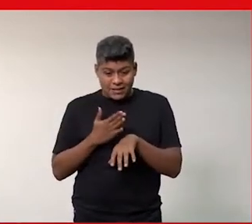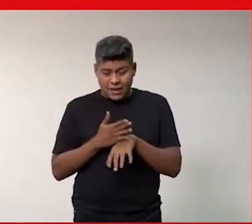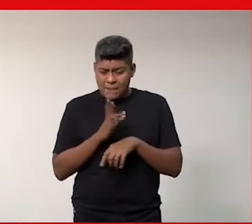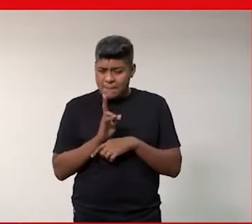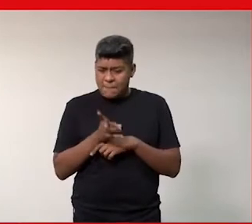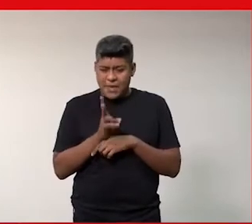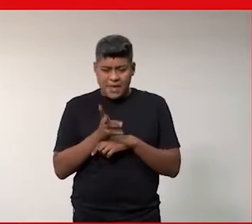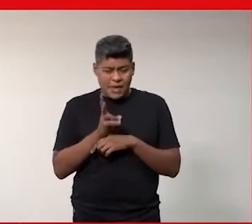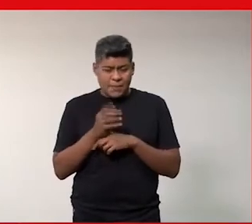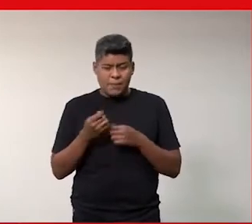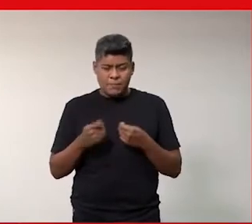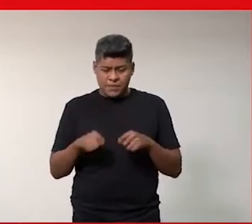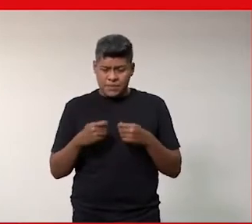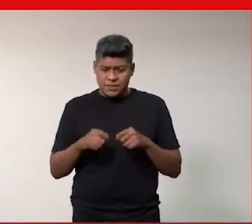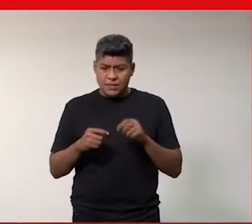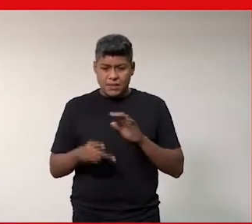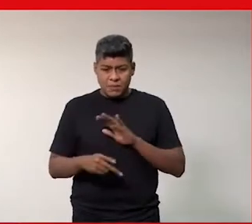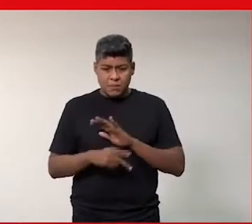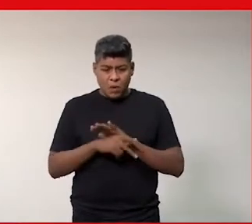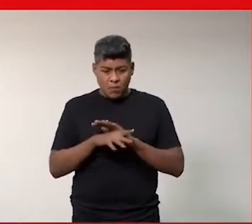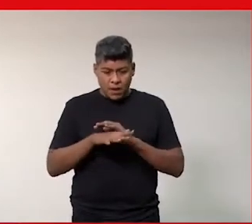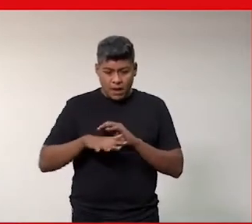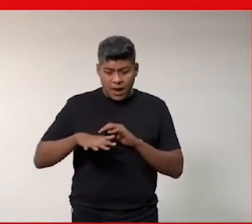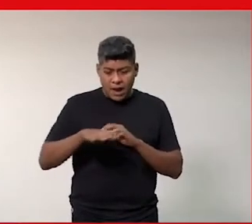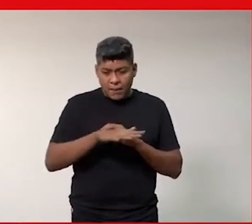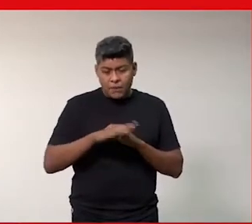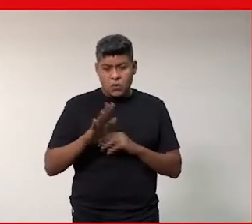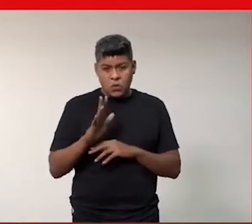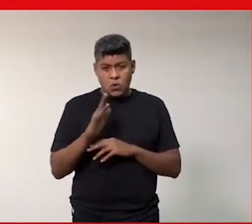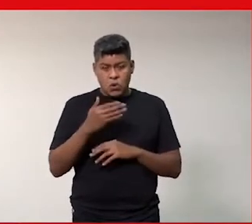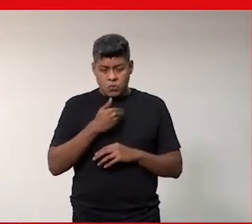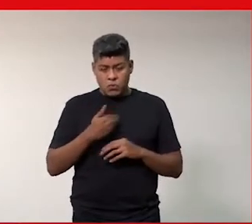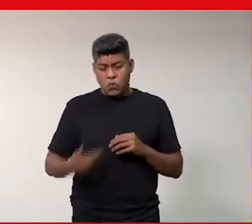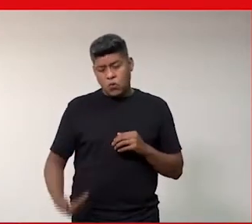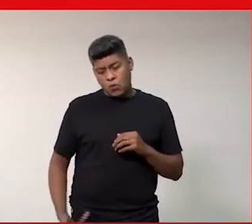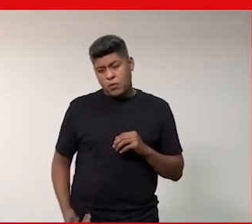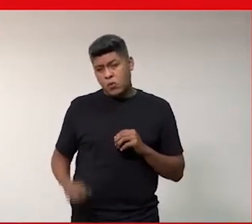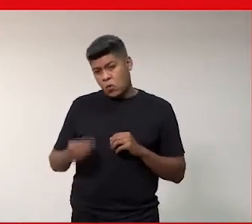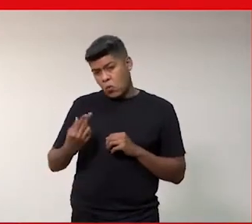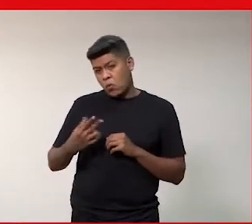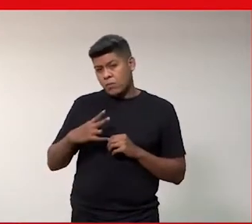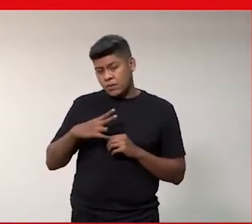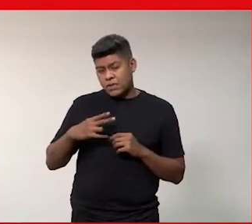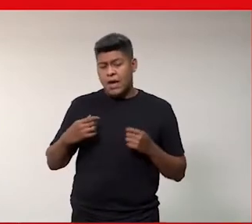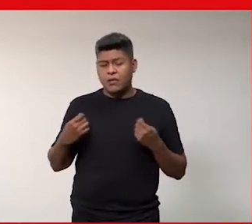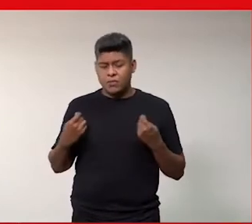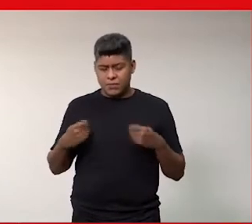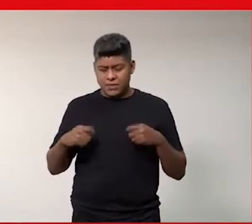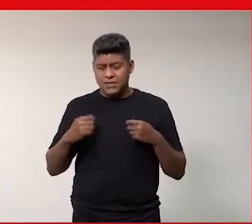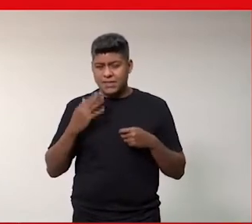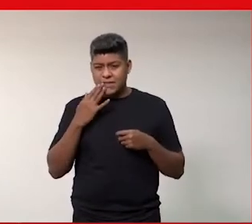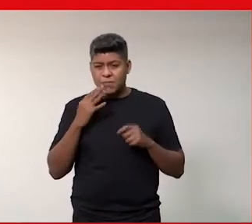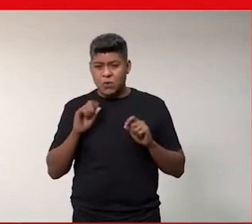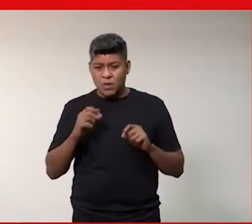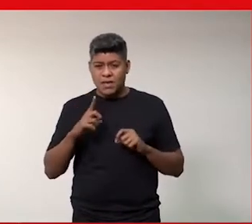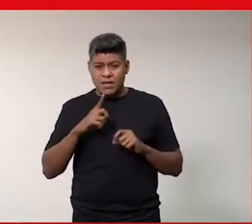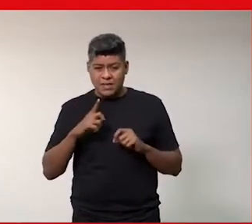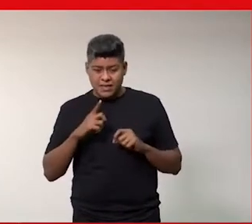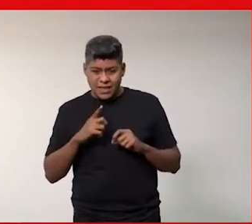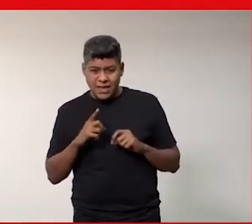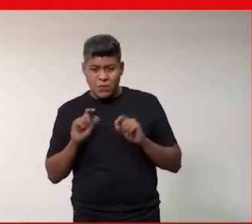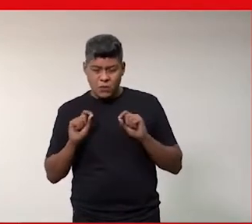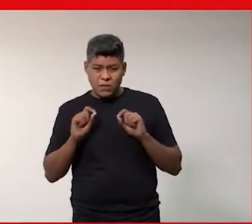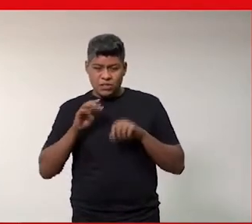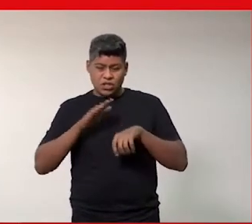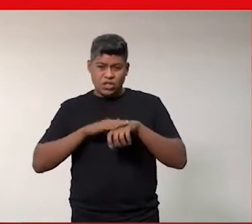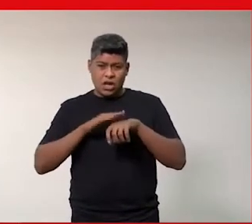mesmas que precisam ser feitas tanto em âmbito público quanto em âmbito privado. A gente precisa saber que existe o que a gente